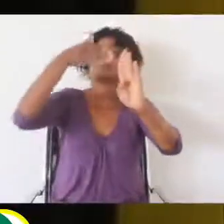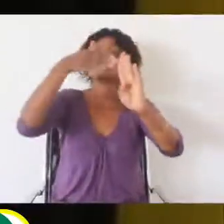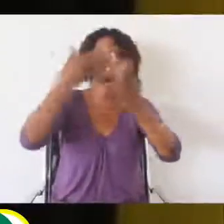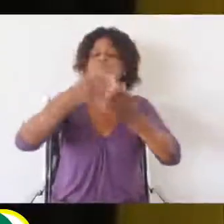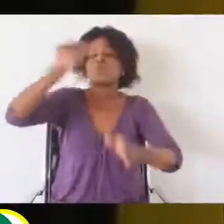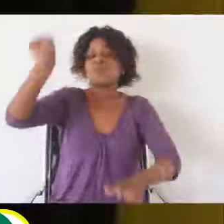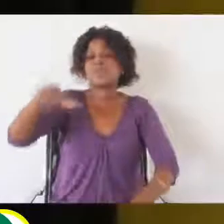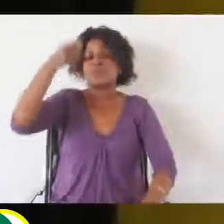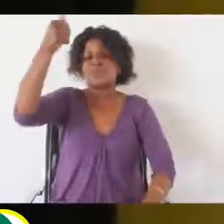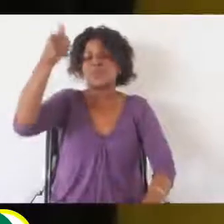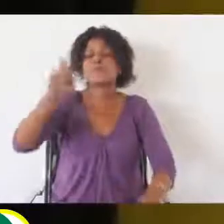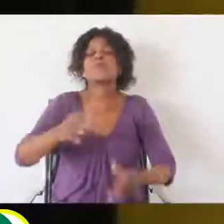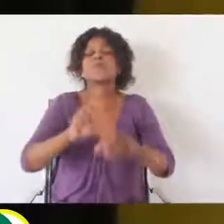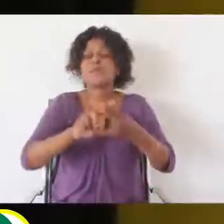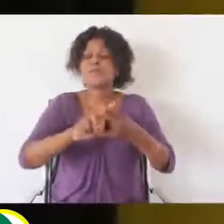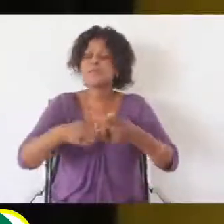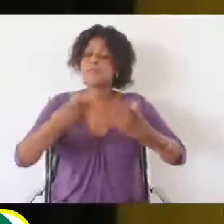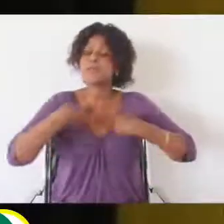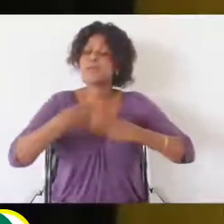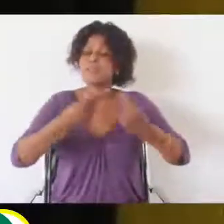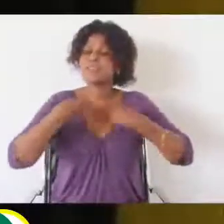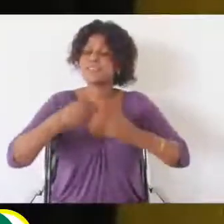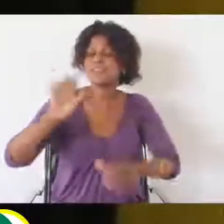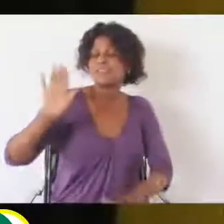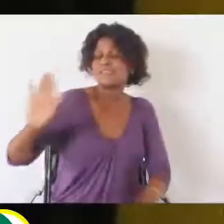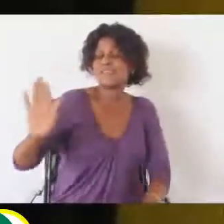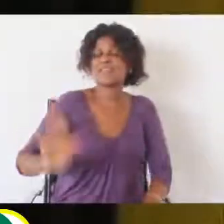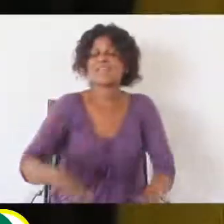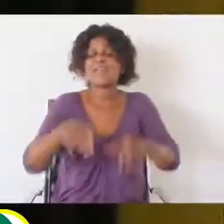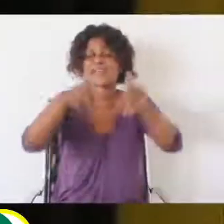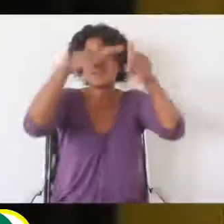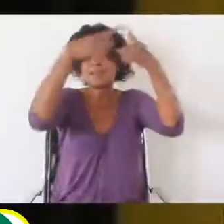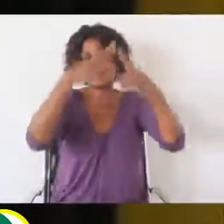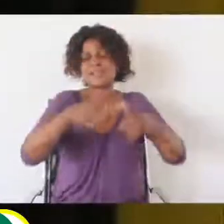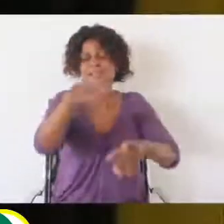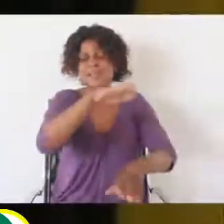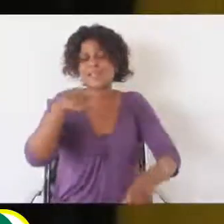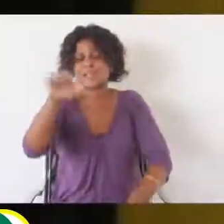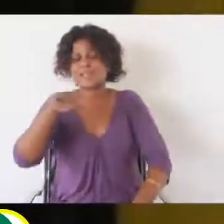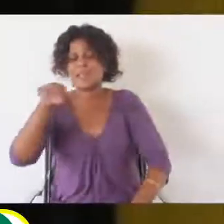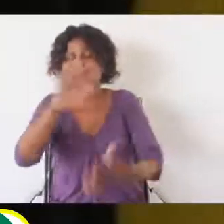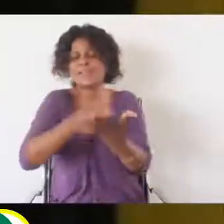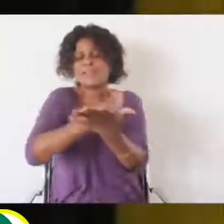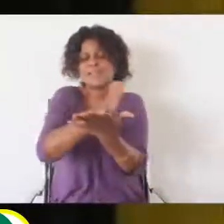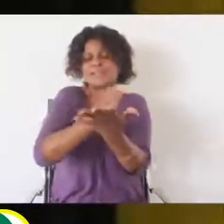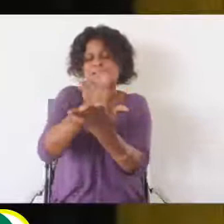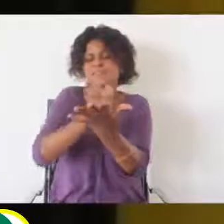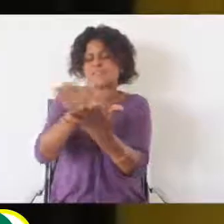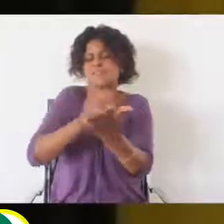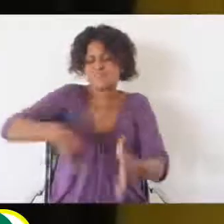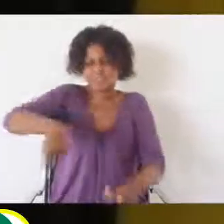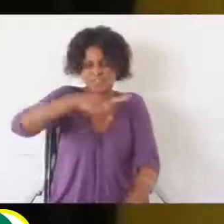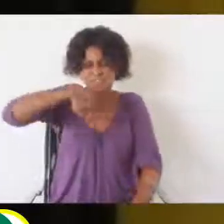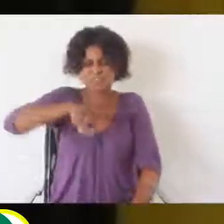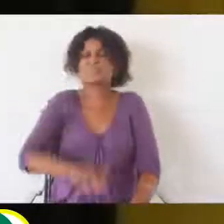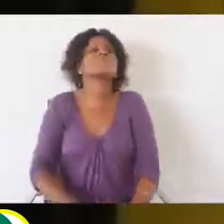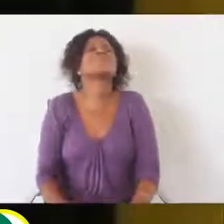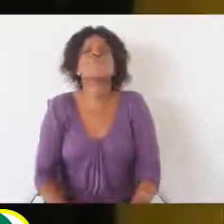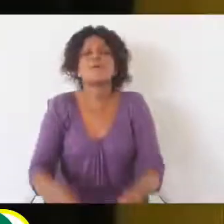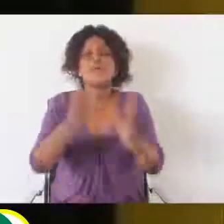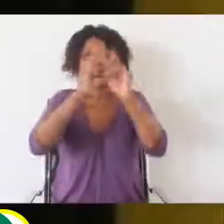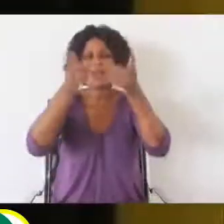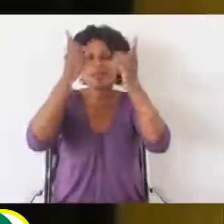vez mais o seu desempenho nestes diferentes eixos da nossa orientação estratégica. A vossa graduação